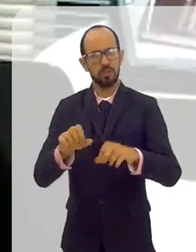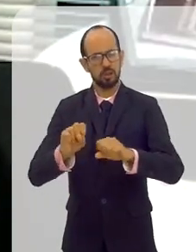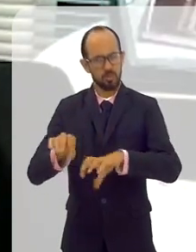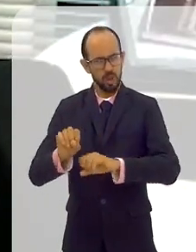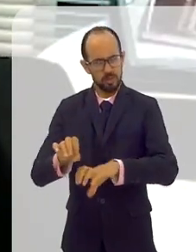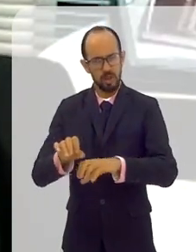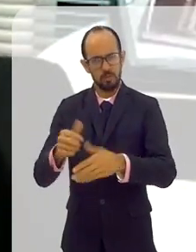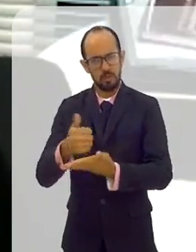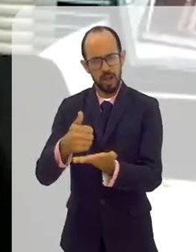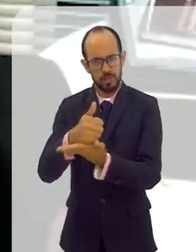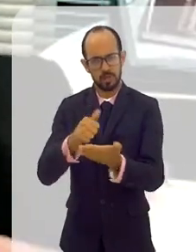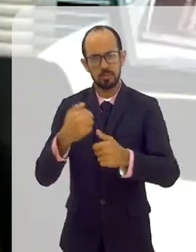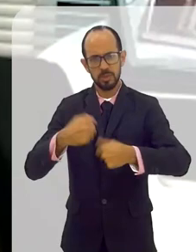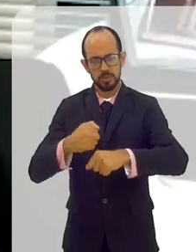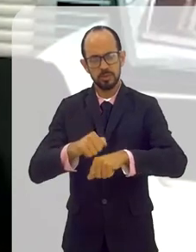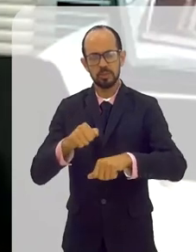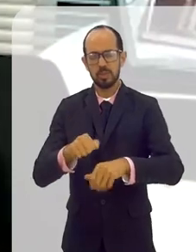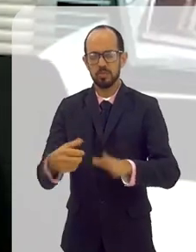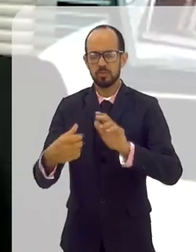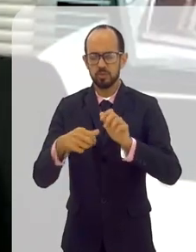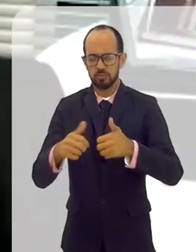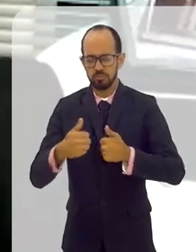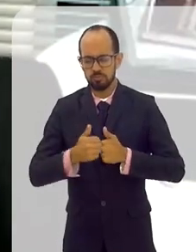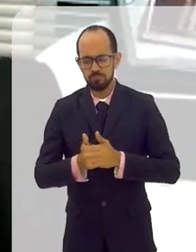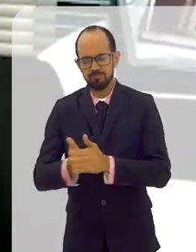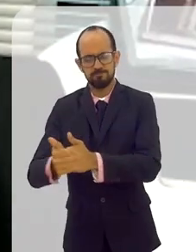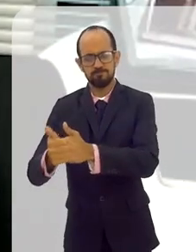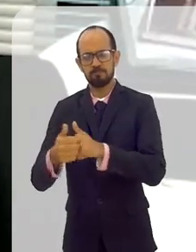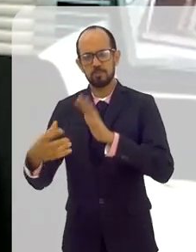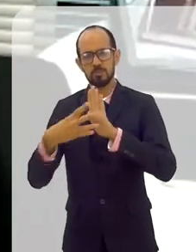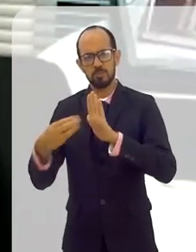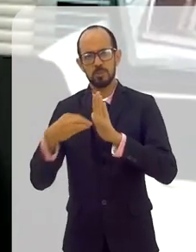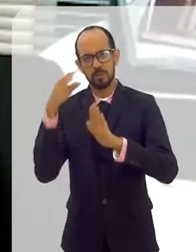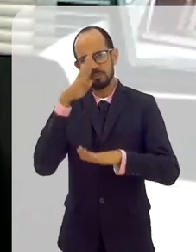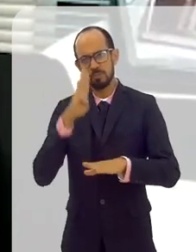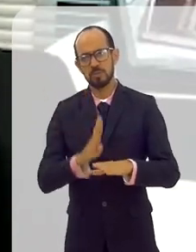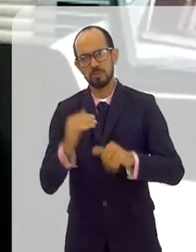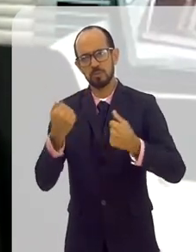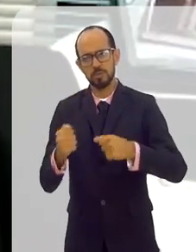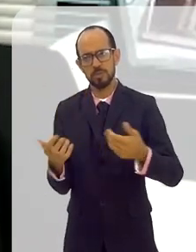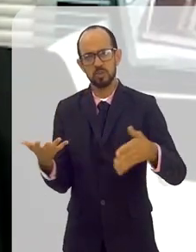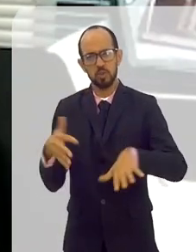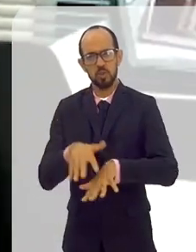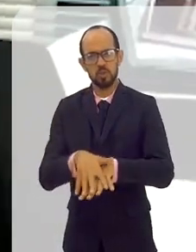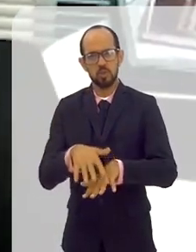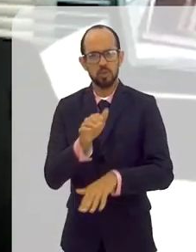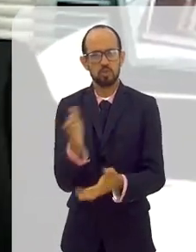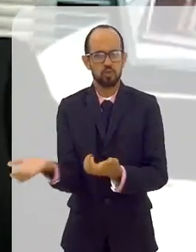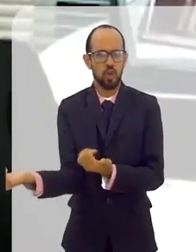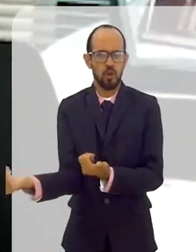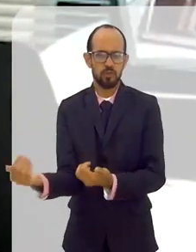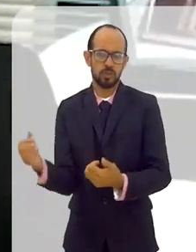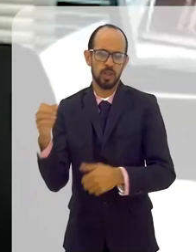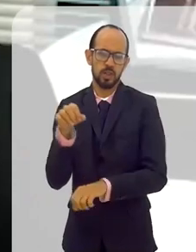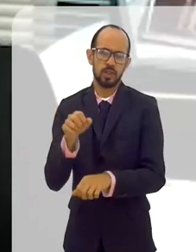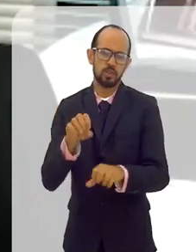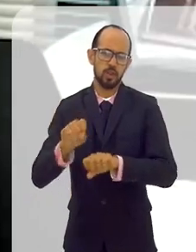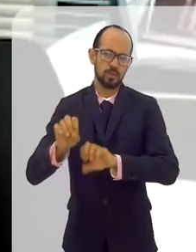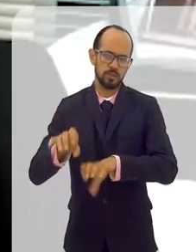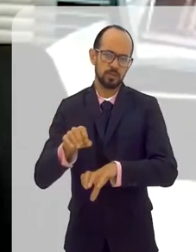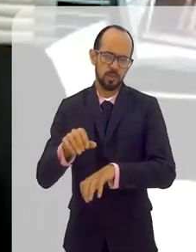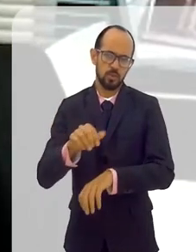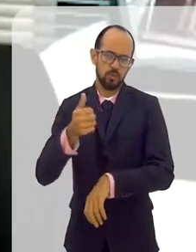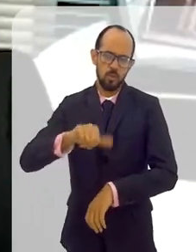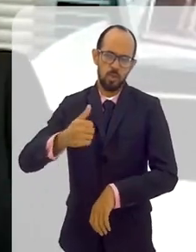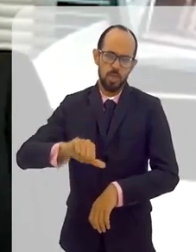para a educação básica. Precisamos seguir esse modelo de Brasil que precisa incluir os jovens na educação de qualidade,